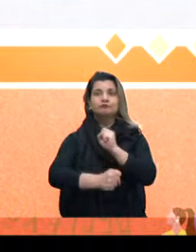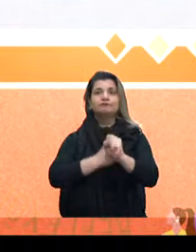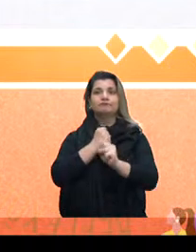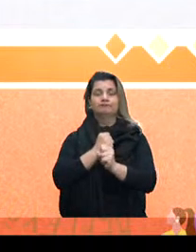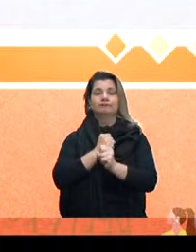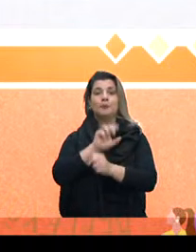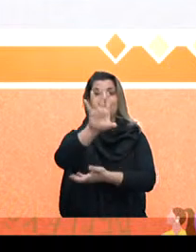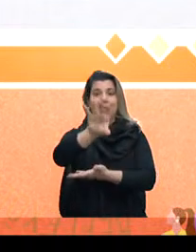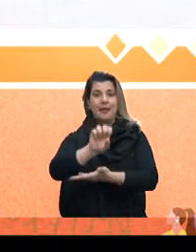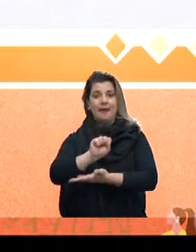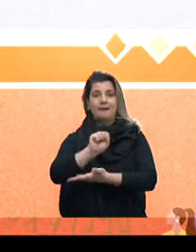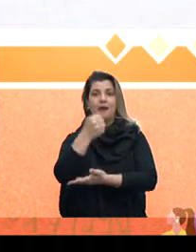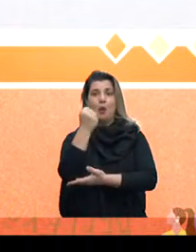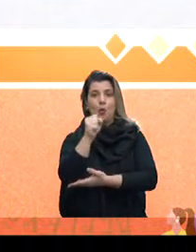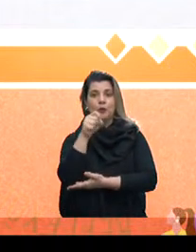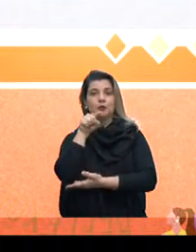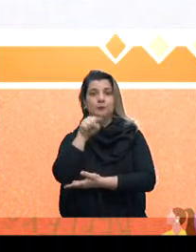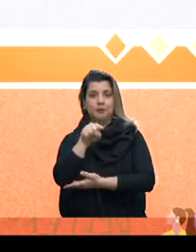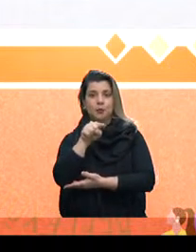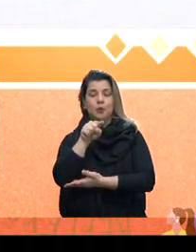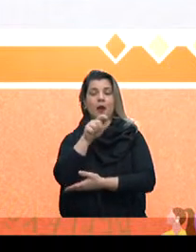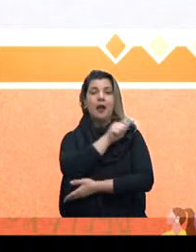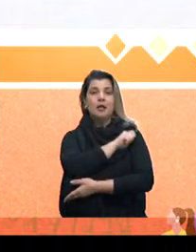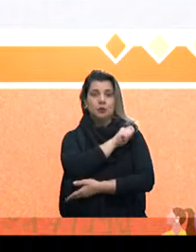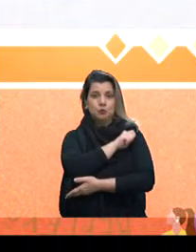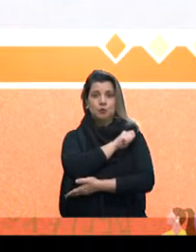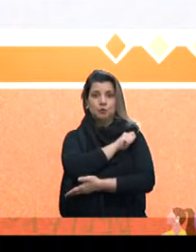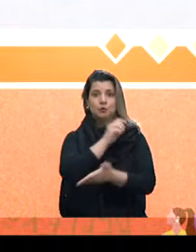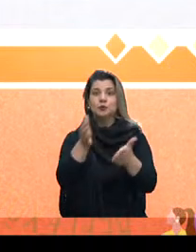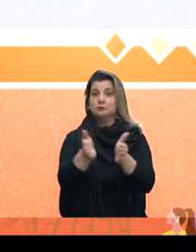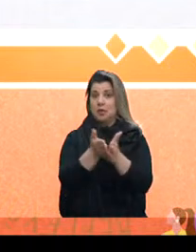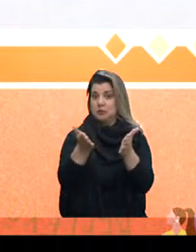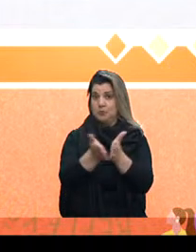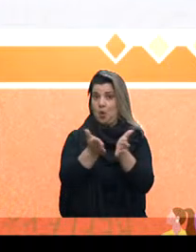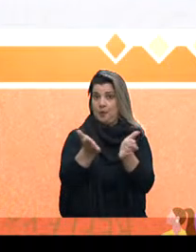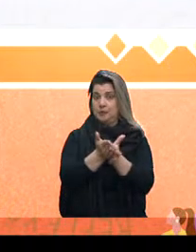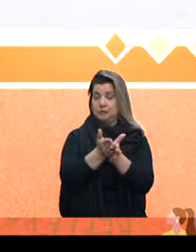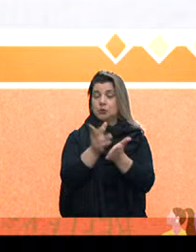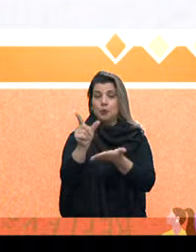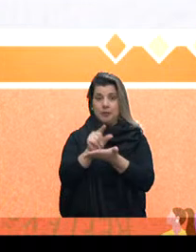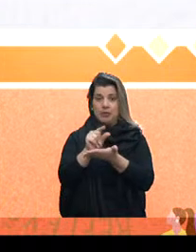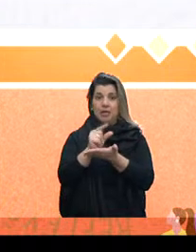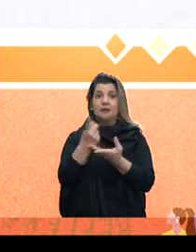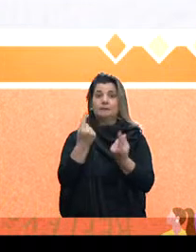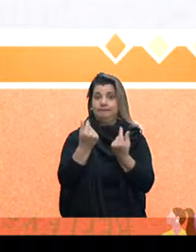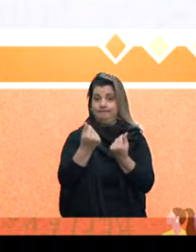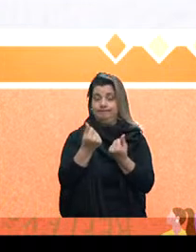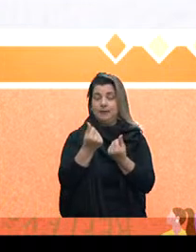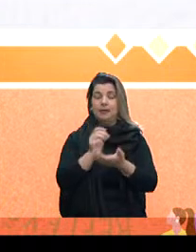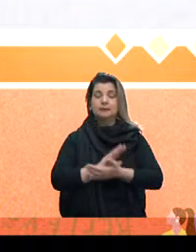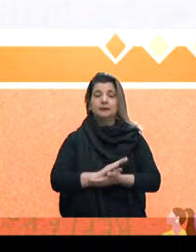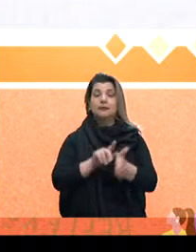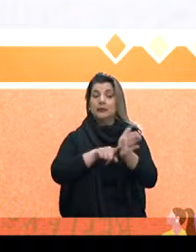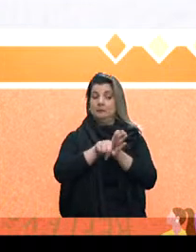pegaríamos 8 mil alunos de baixa renda, por óbvio, um recorte social de baixa renda, que a pesquisa da IPO mostra que